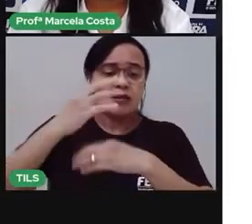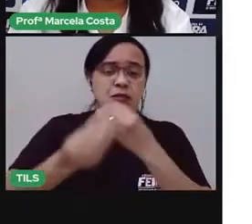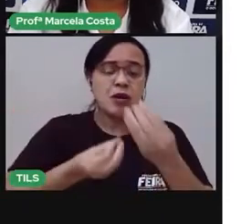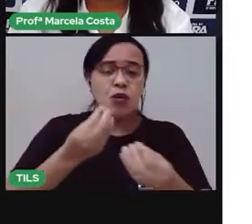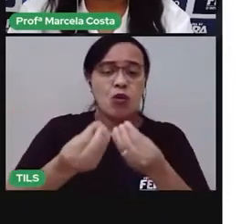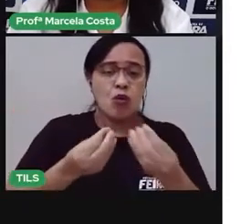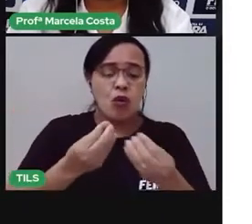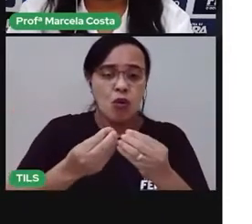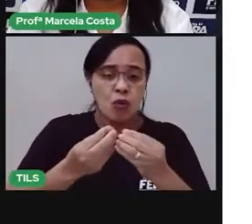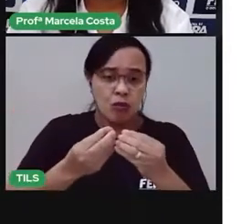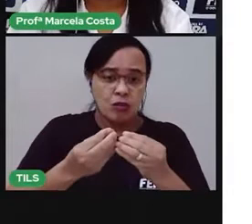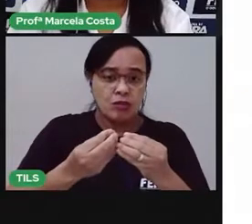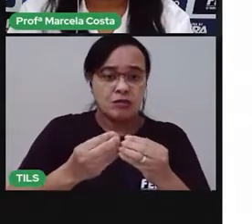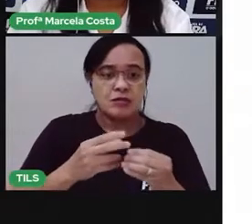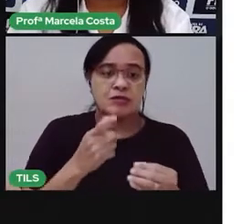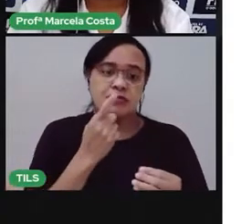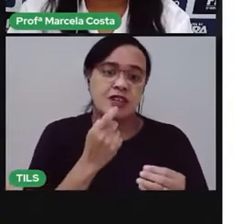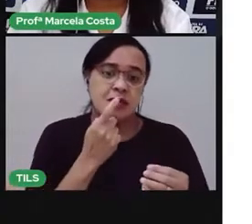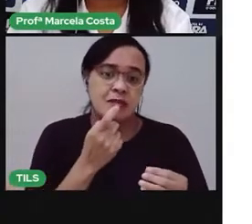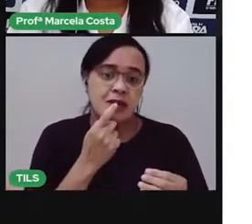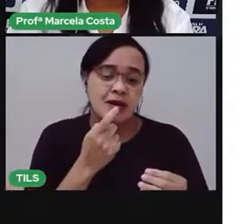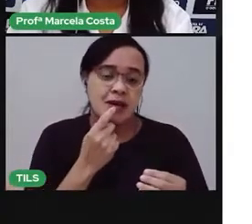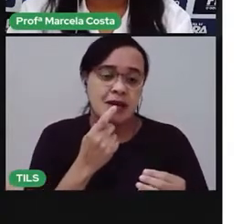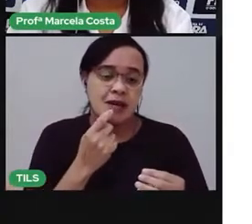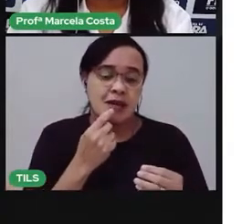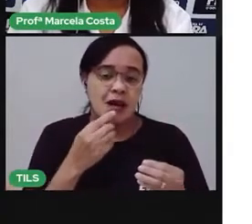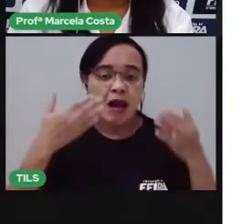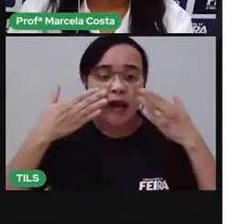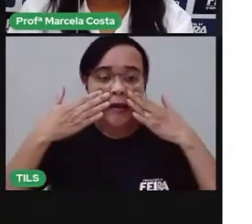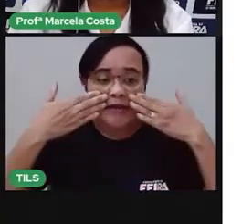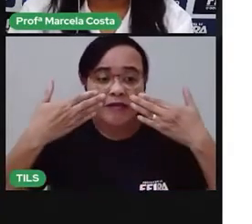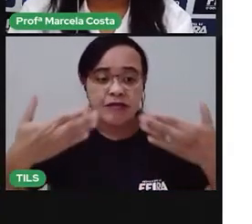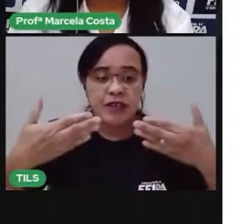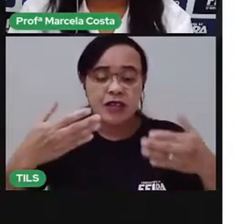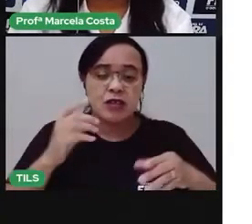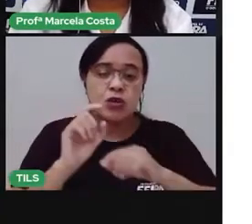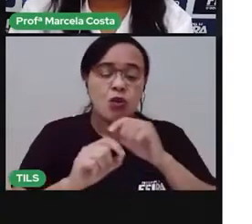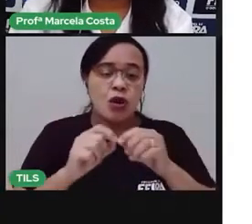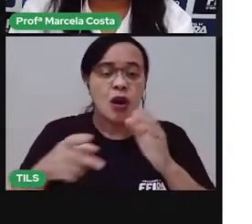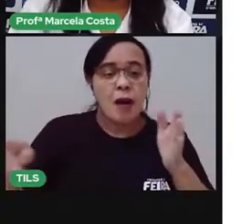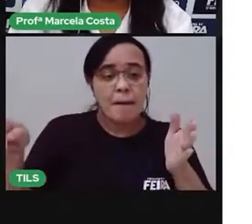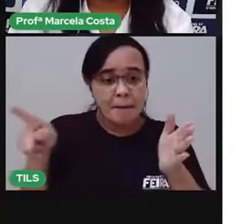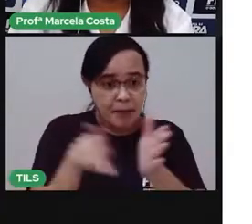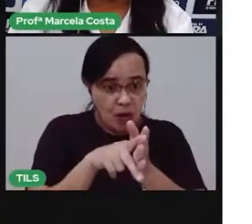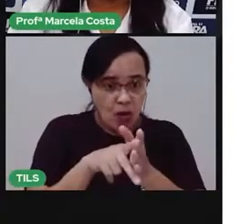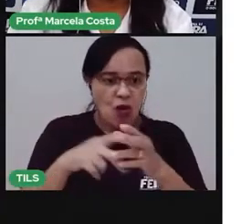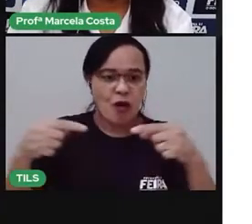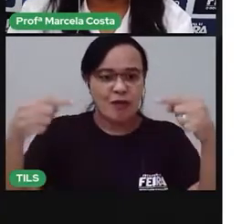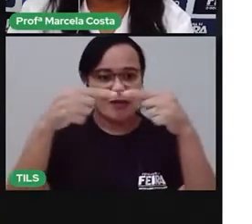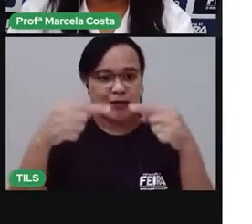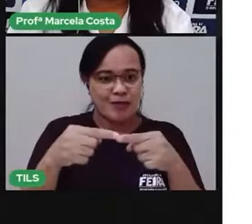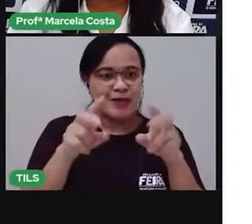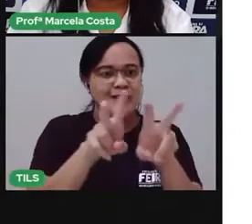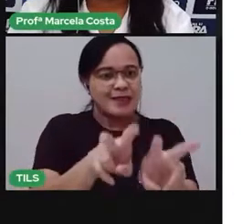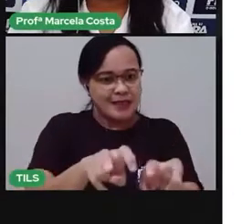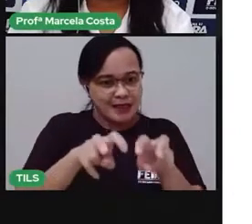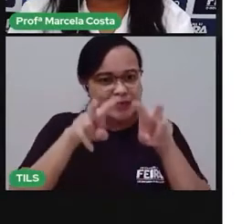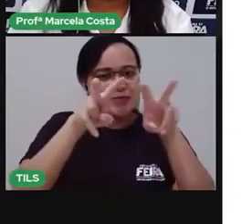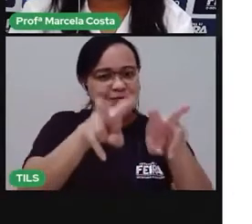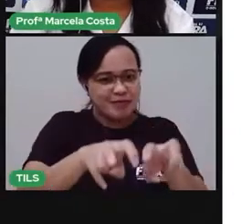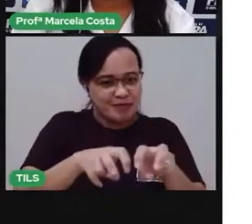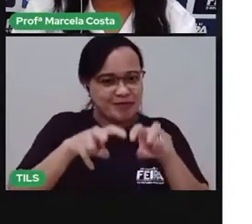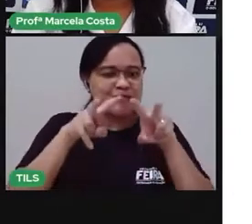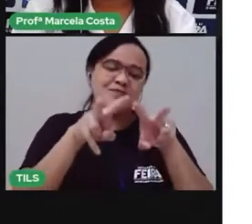vermelhas. Olha a fachada dela. É típica de um ambiente rural. Esse tipo de